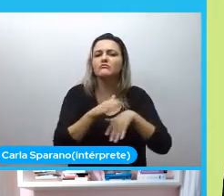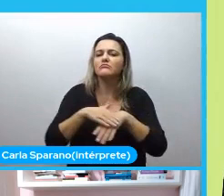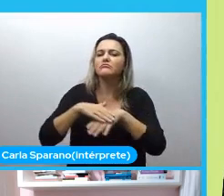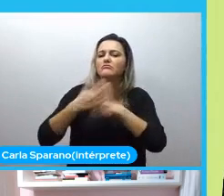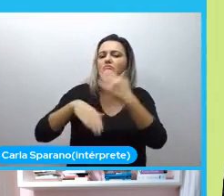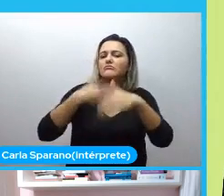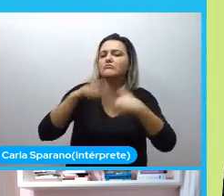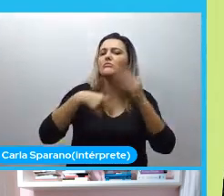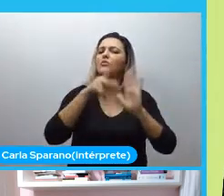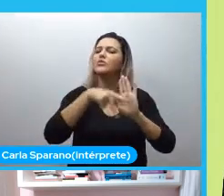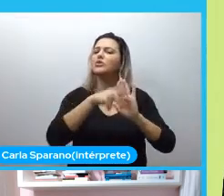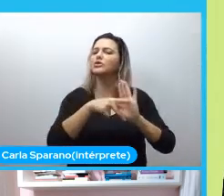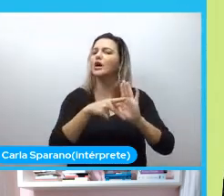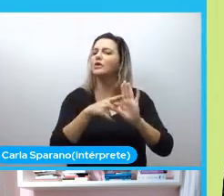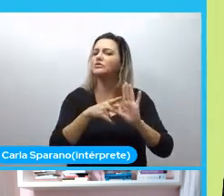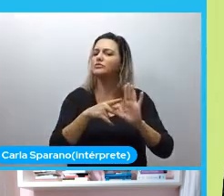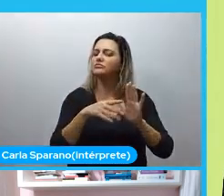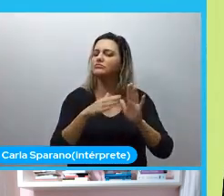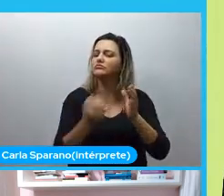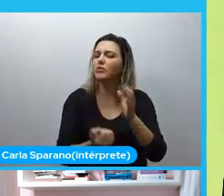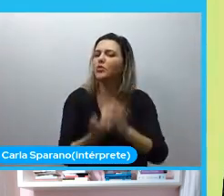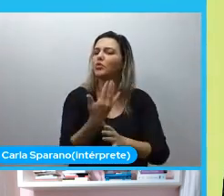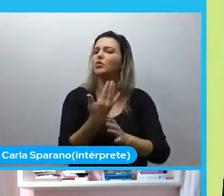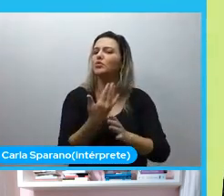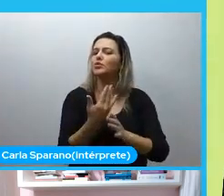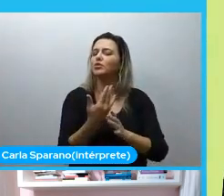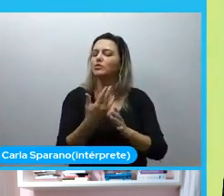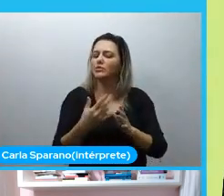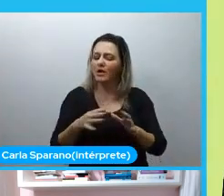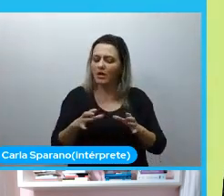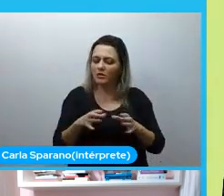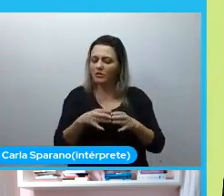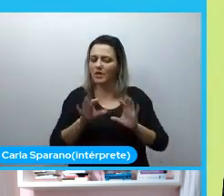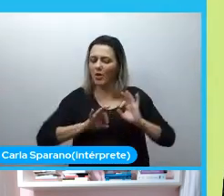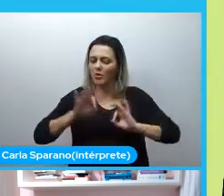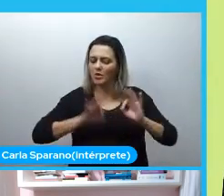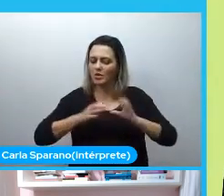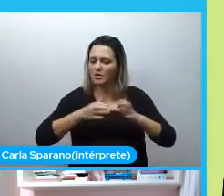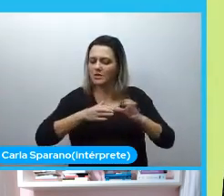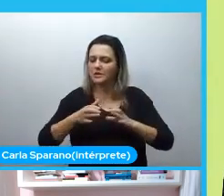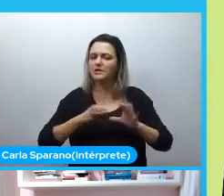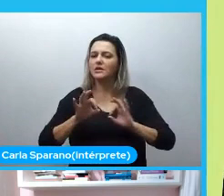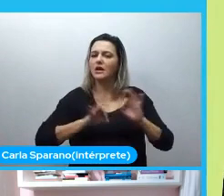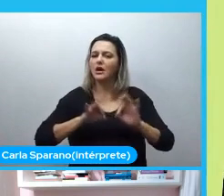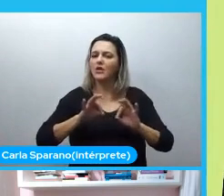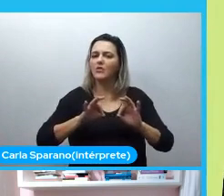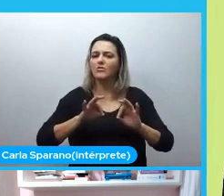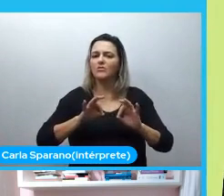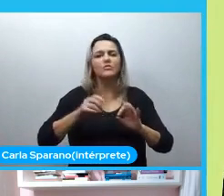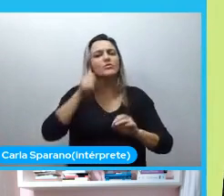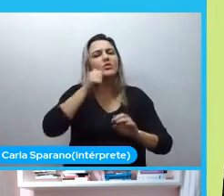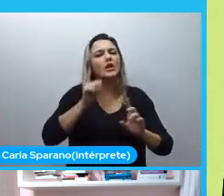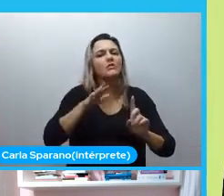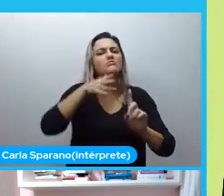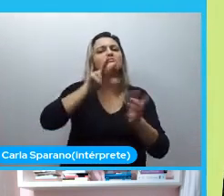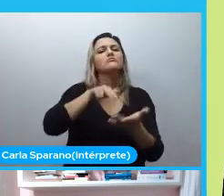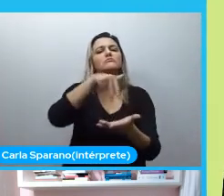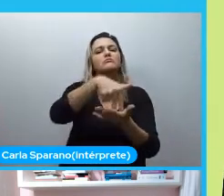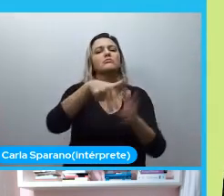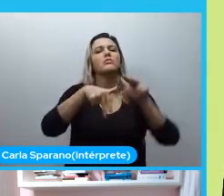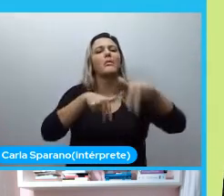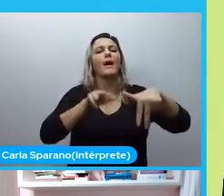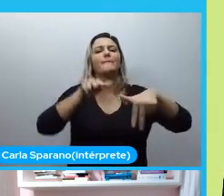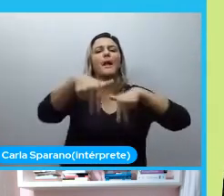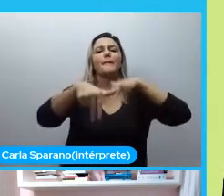Estivessem, sabe? Na organização, estivessem nas palestras. Porque a gente percebia que iam mulheres para os